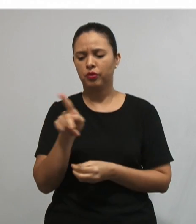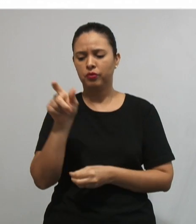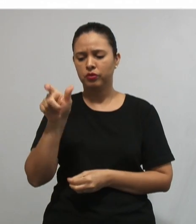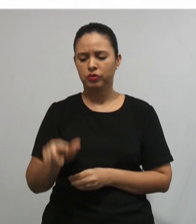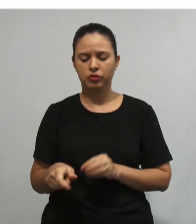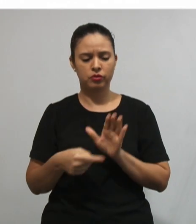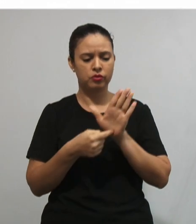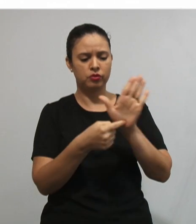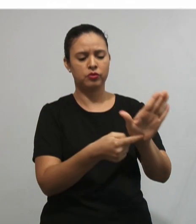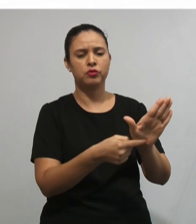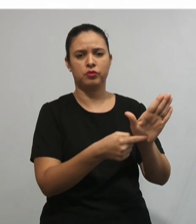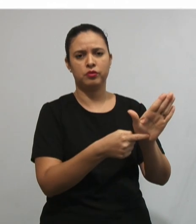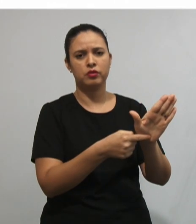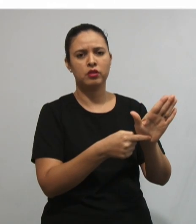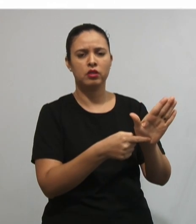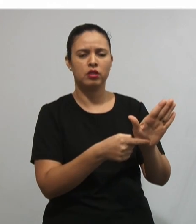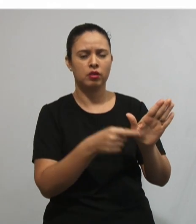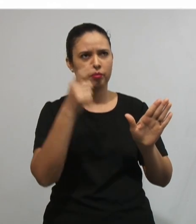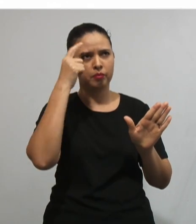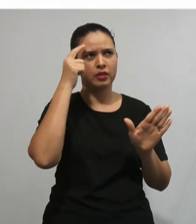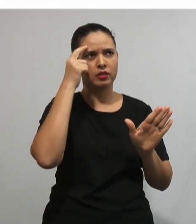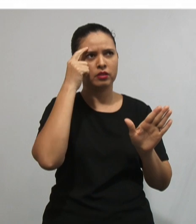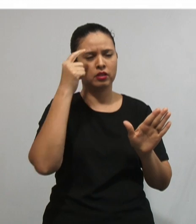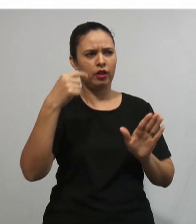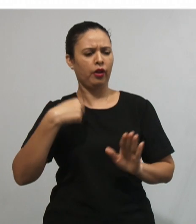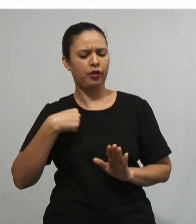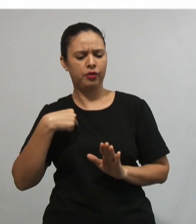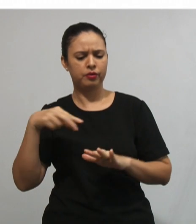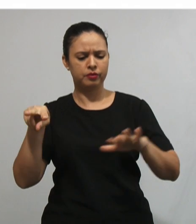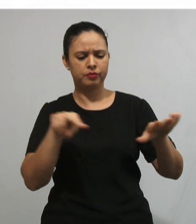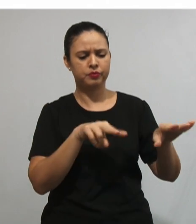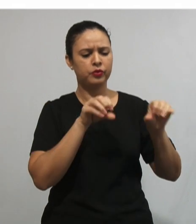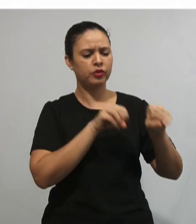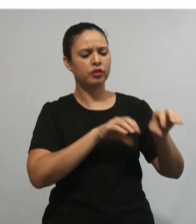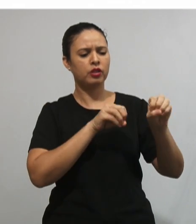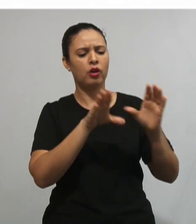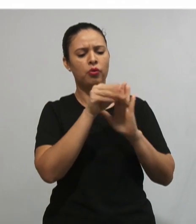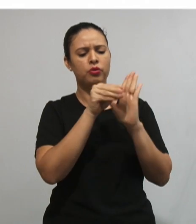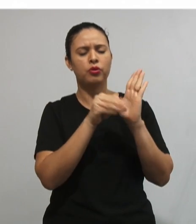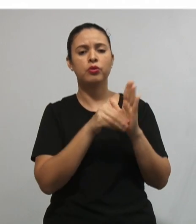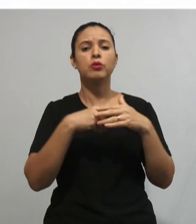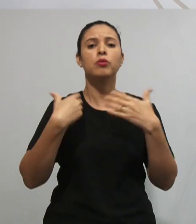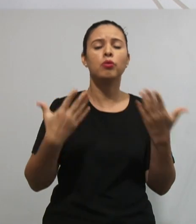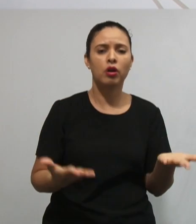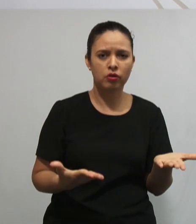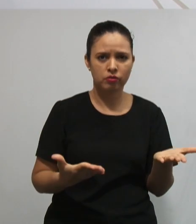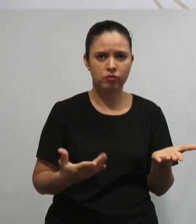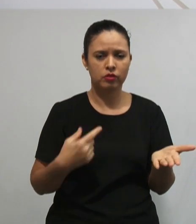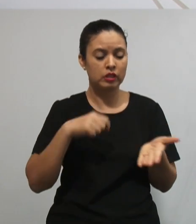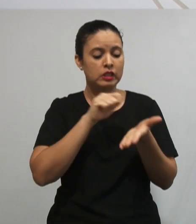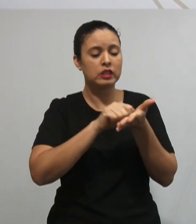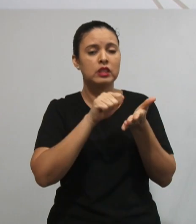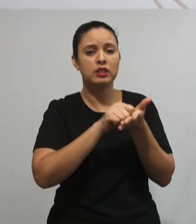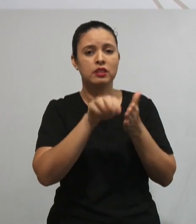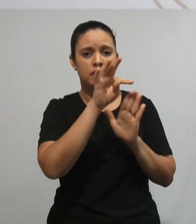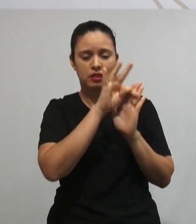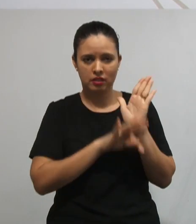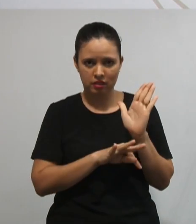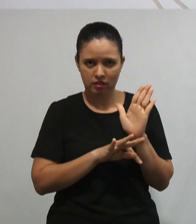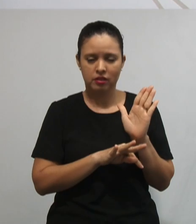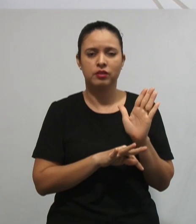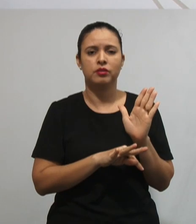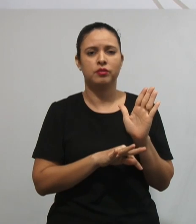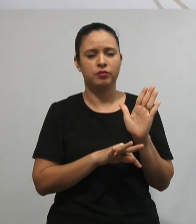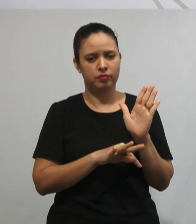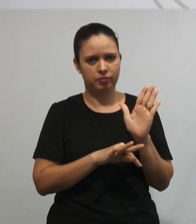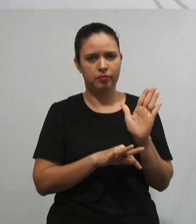o eu vou trabalhar essa semana com os meus alunos? Qual o conteúdo? Ah, eu vou trabalhar com escrita, escrita de textos narrativos, por